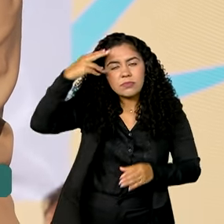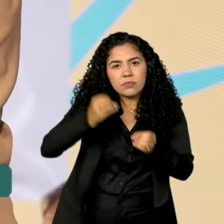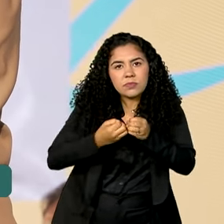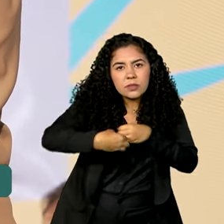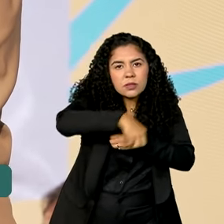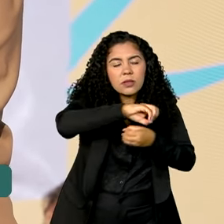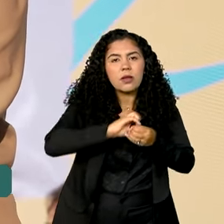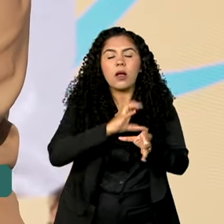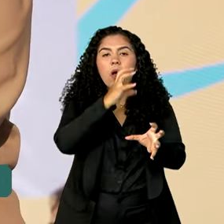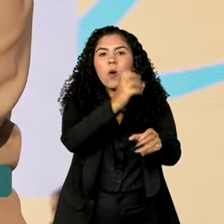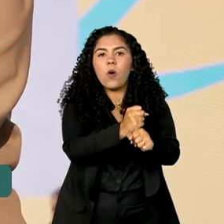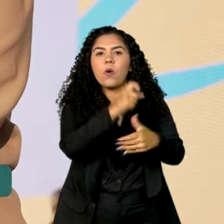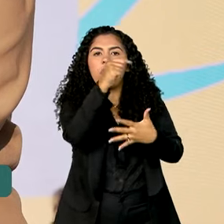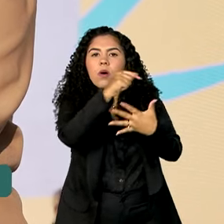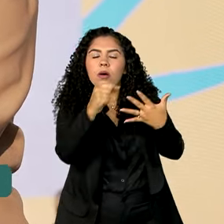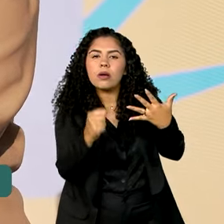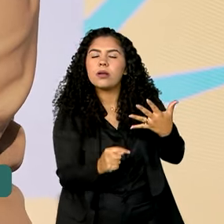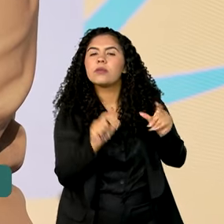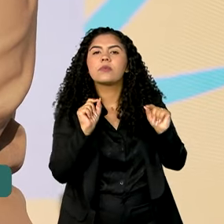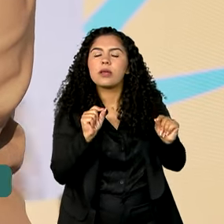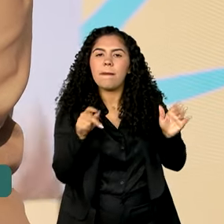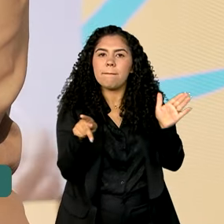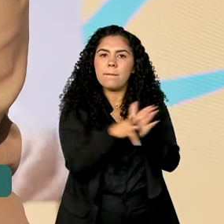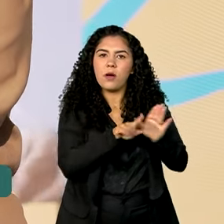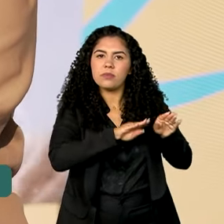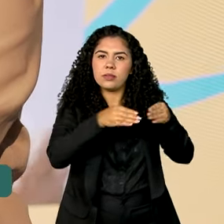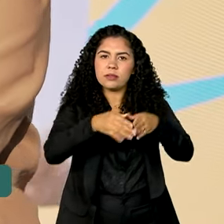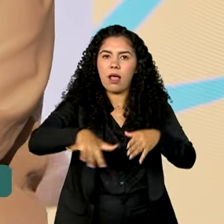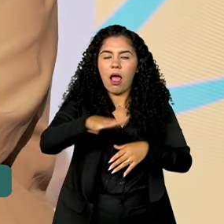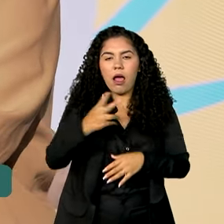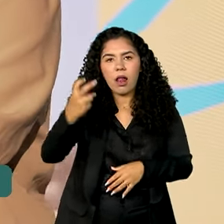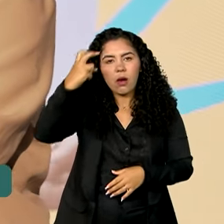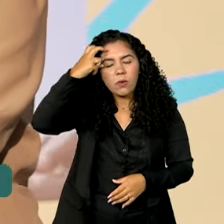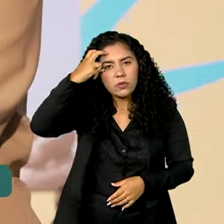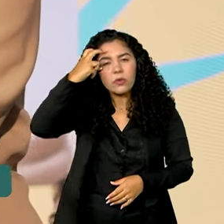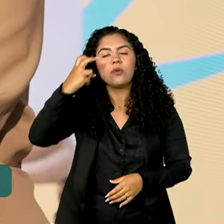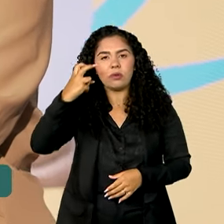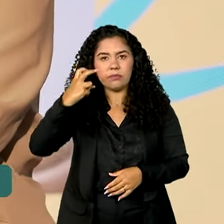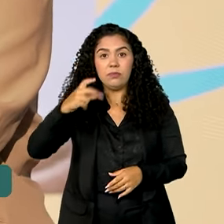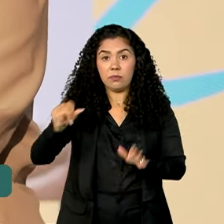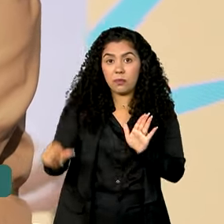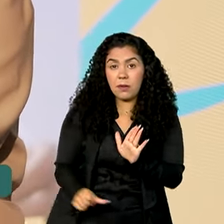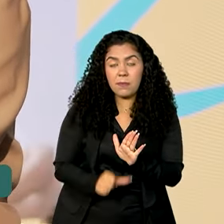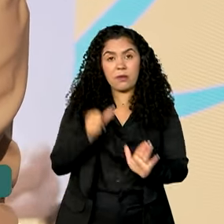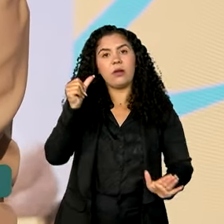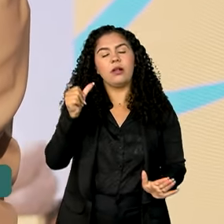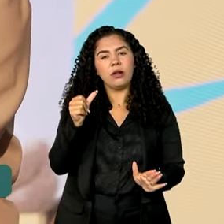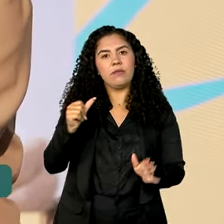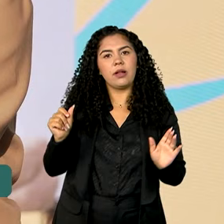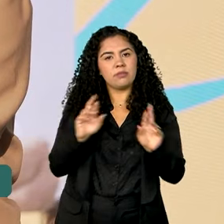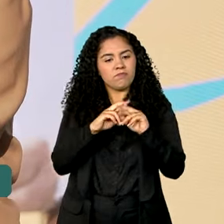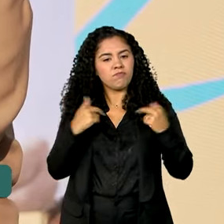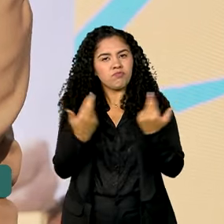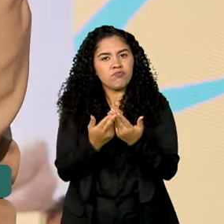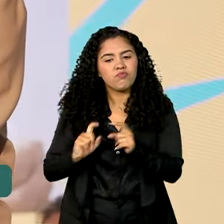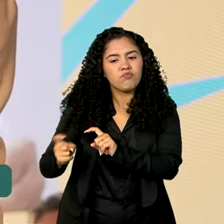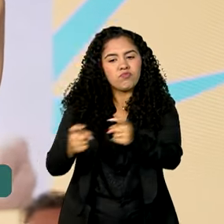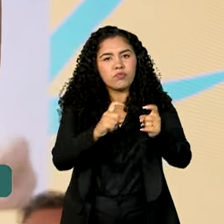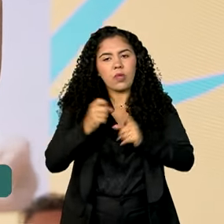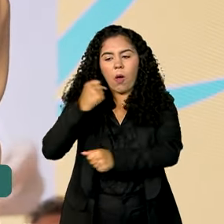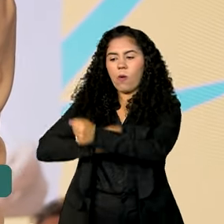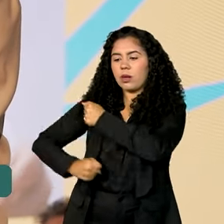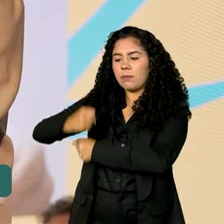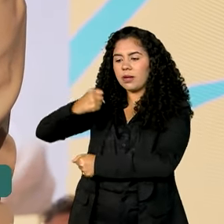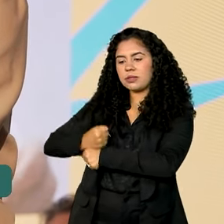grupo de Amigos da Ação Climática Baseada na Cultura, em que se reuniu pela primeira vez durante a COP28, o ano passado,